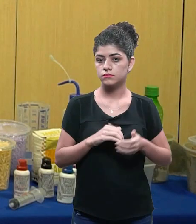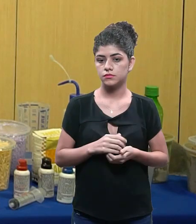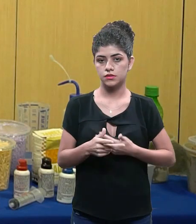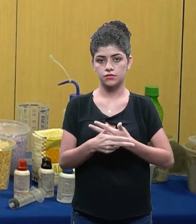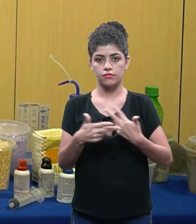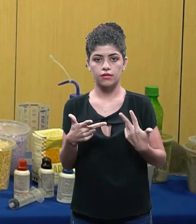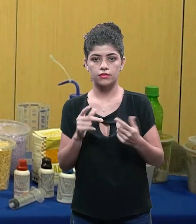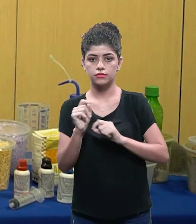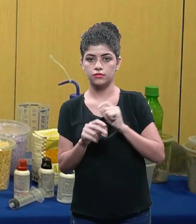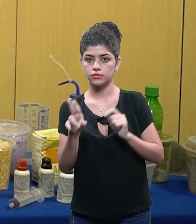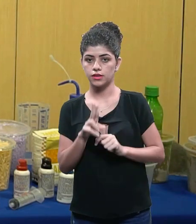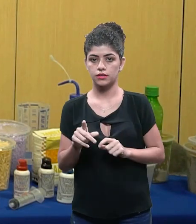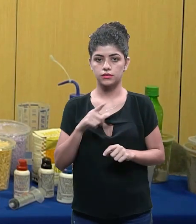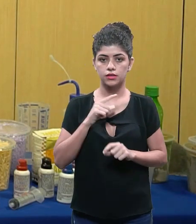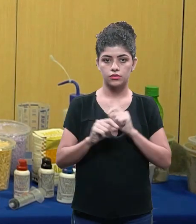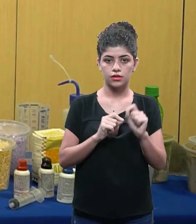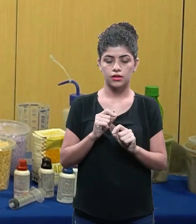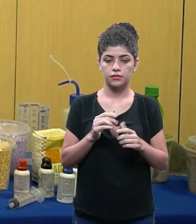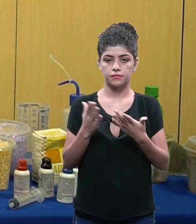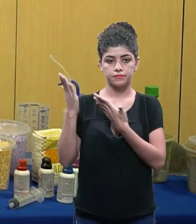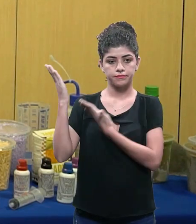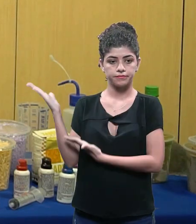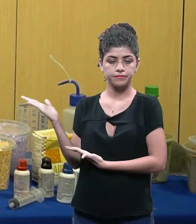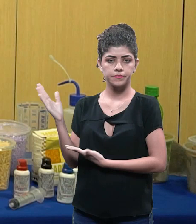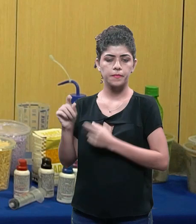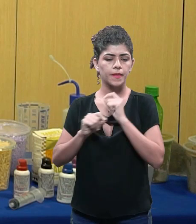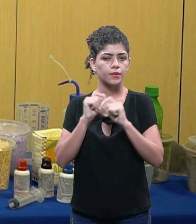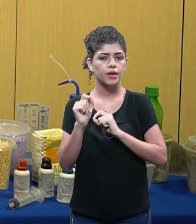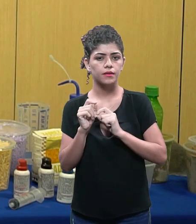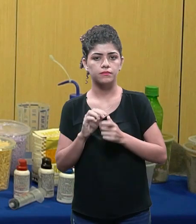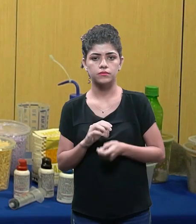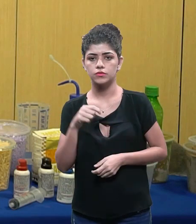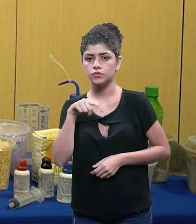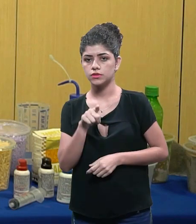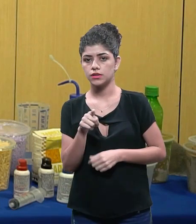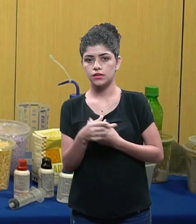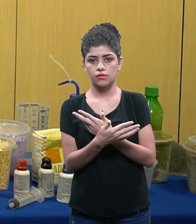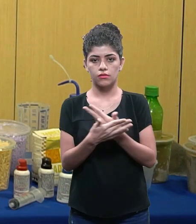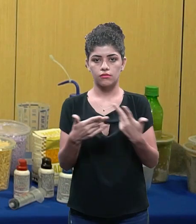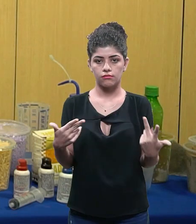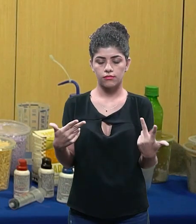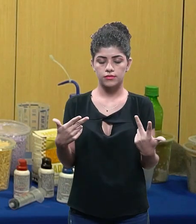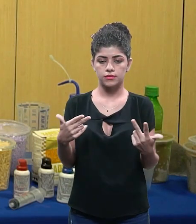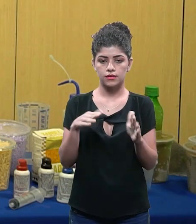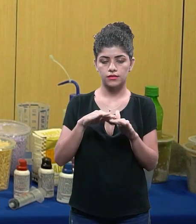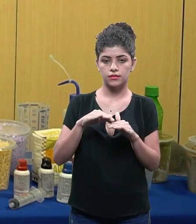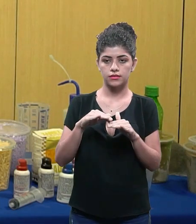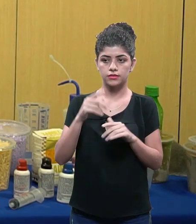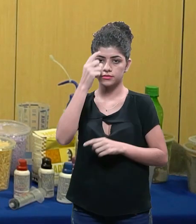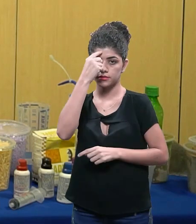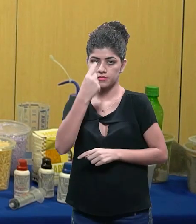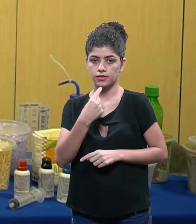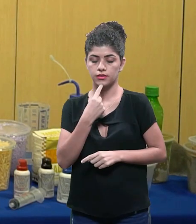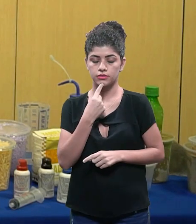Existem várias ferramentas para fazer isso, uma delas é o painel semântico. O que é um painel semântico? É tu começar a separar